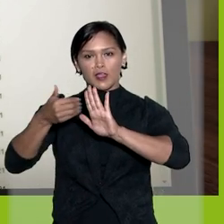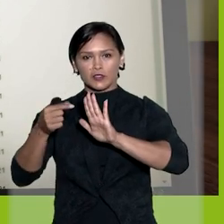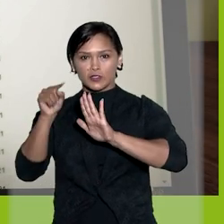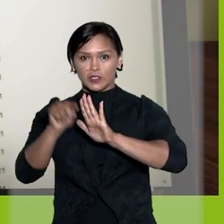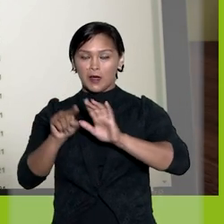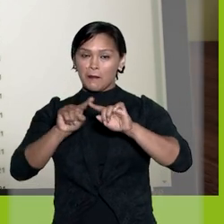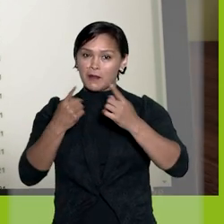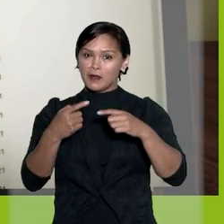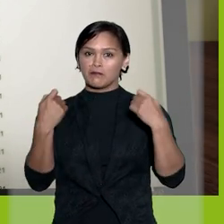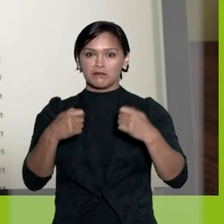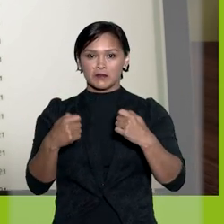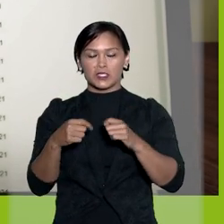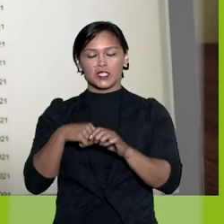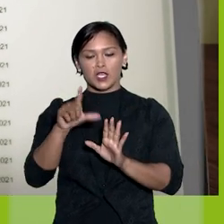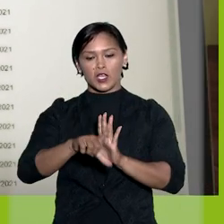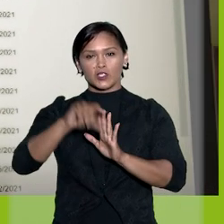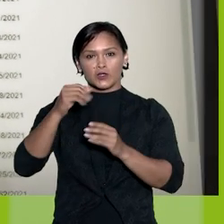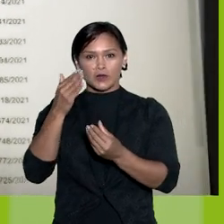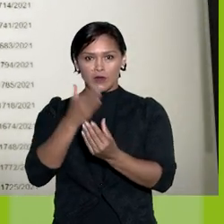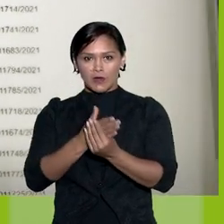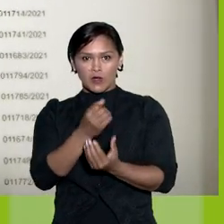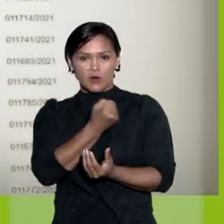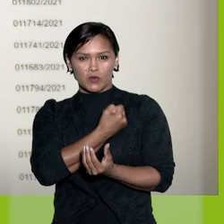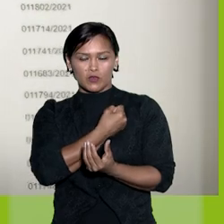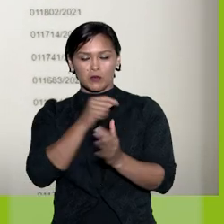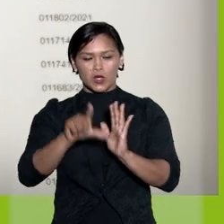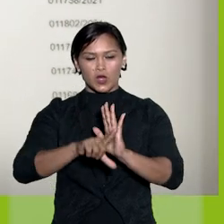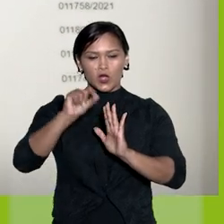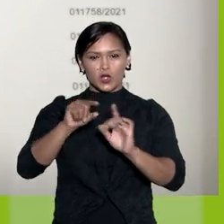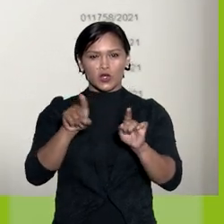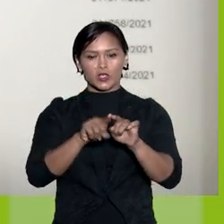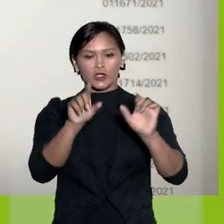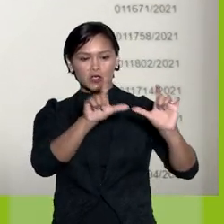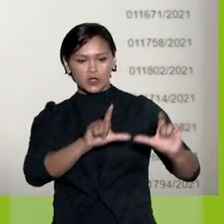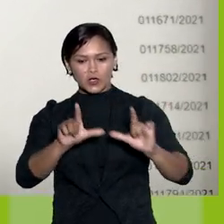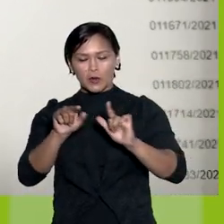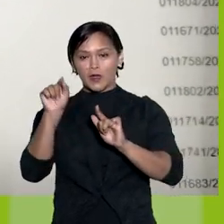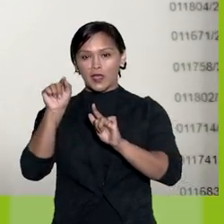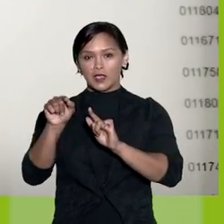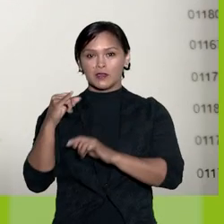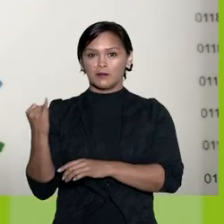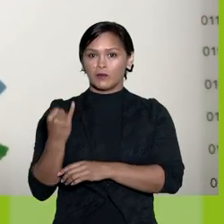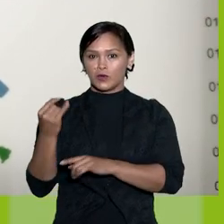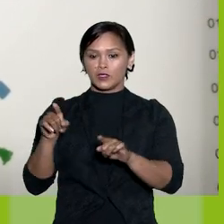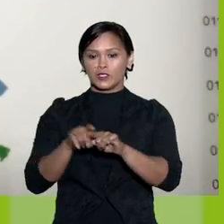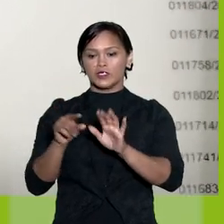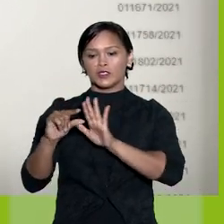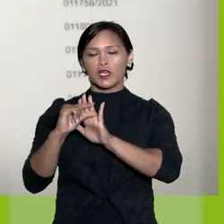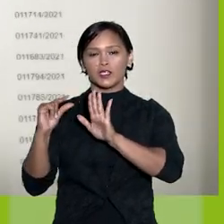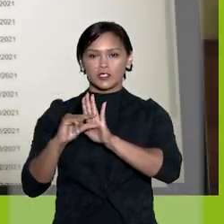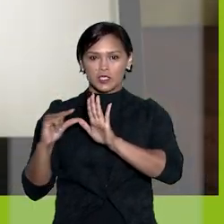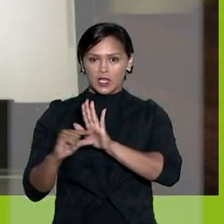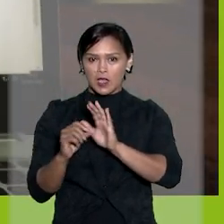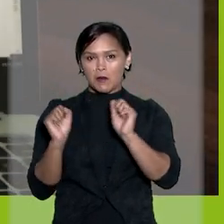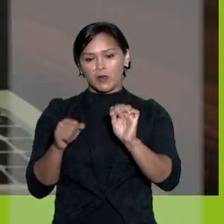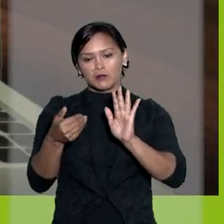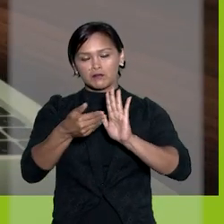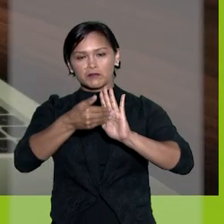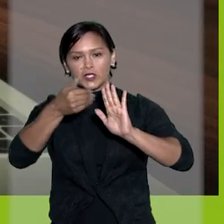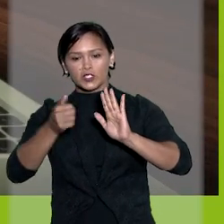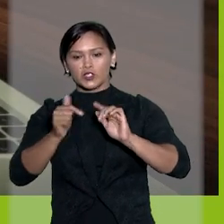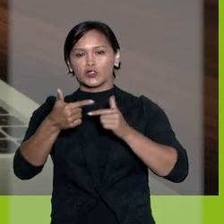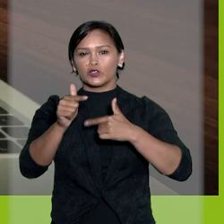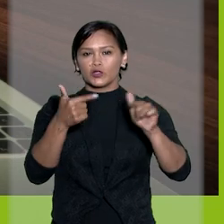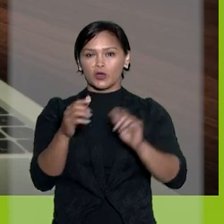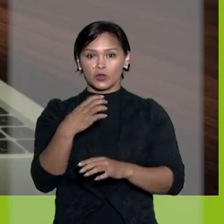remover o marcador. Para isso, basta selecionar o processo e clicar sobre este ícone. A etiqueta também